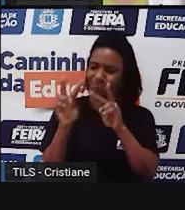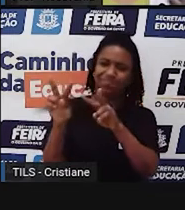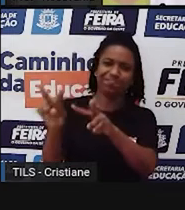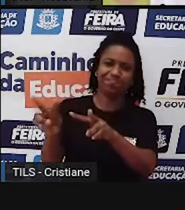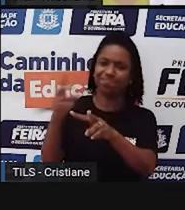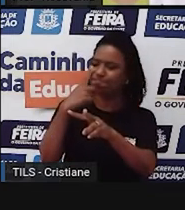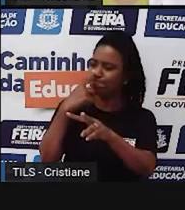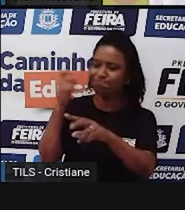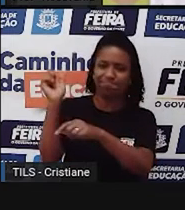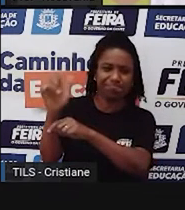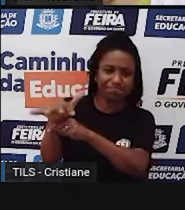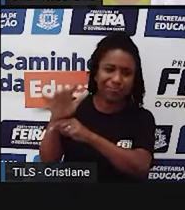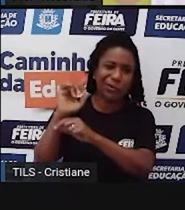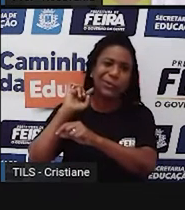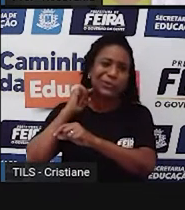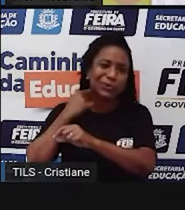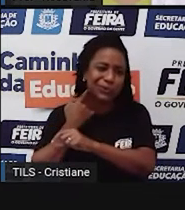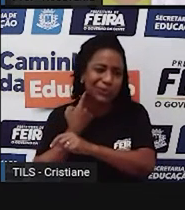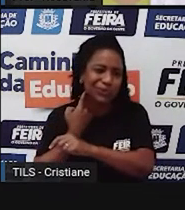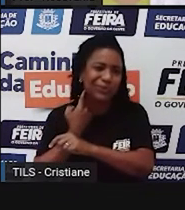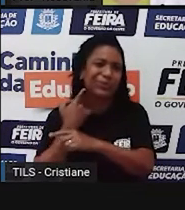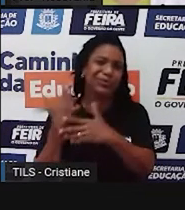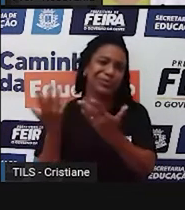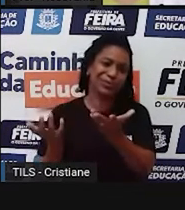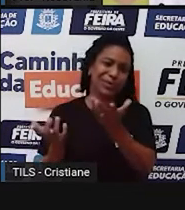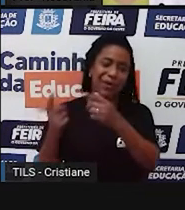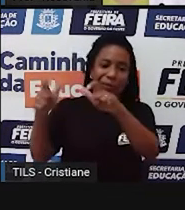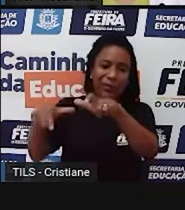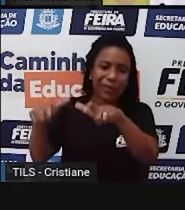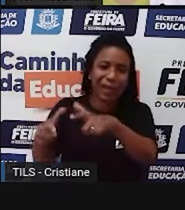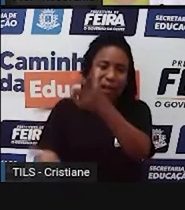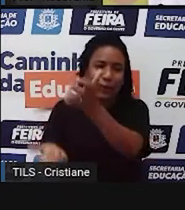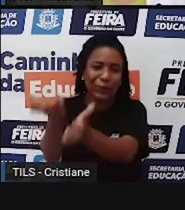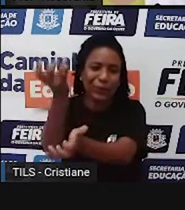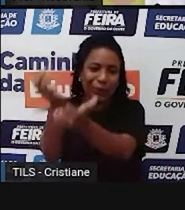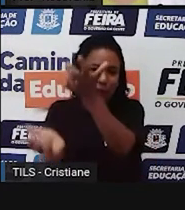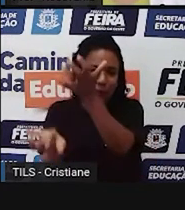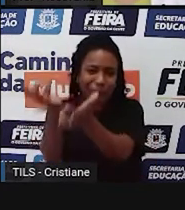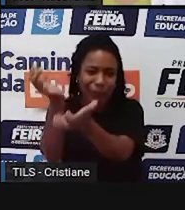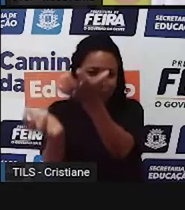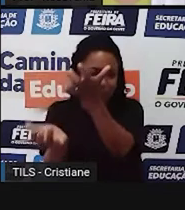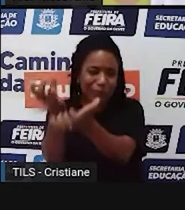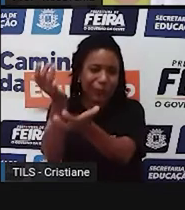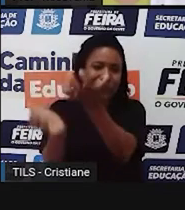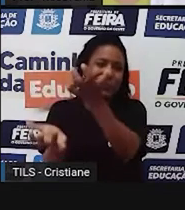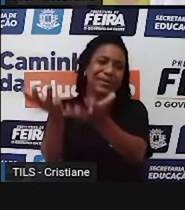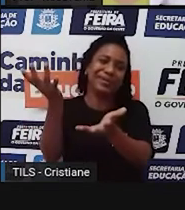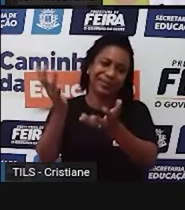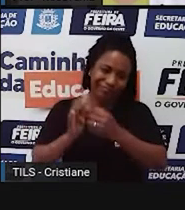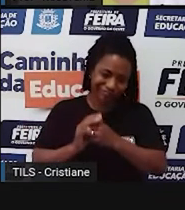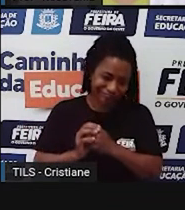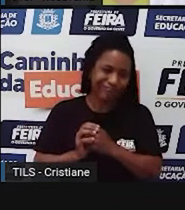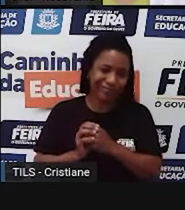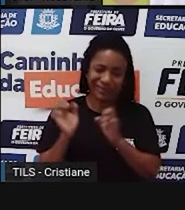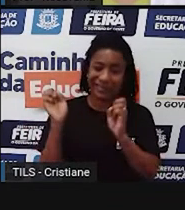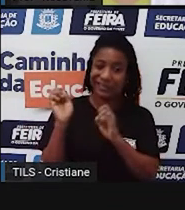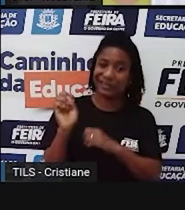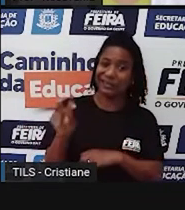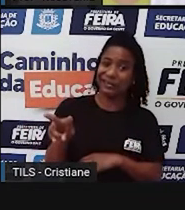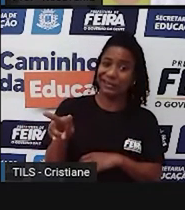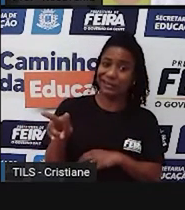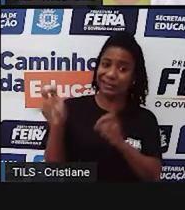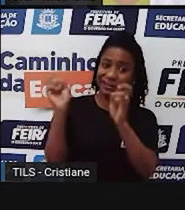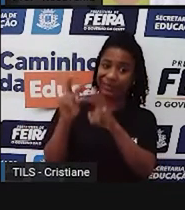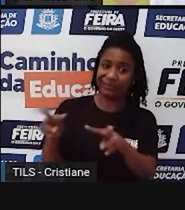parte das diversas paisagens, como uma área de queimada, uma área de um lixão, né, uma área que você tem ali uma